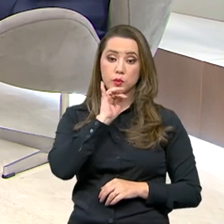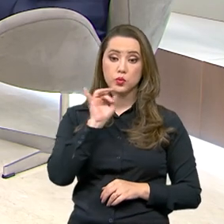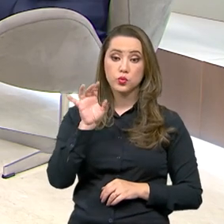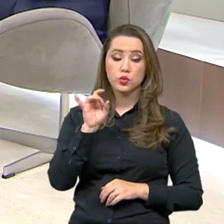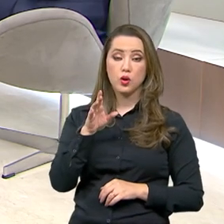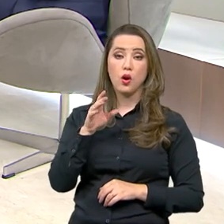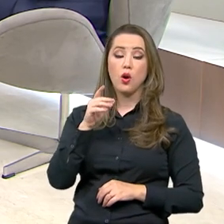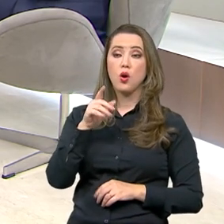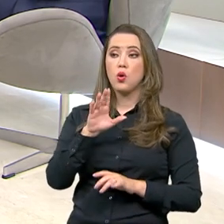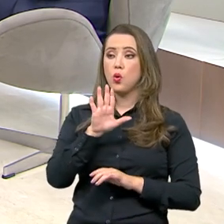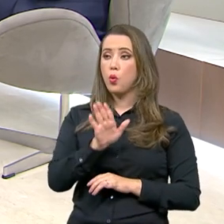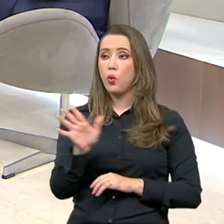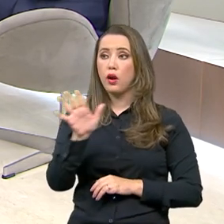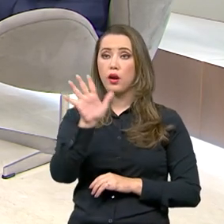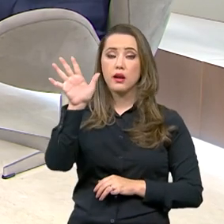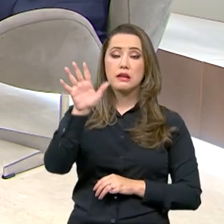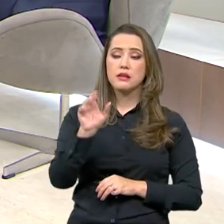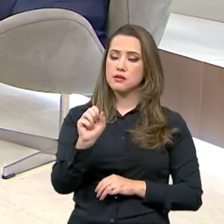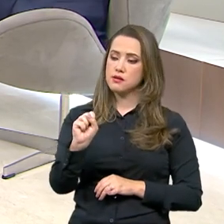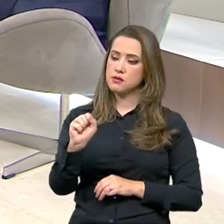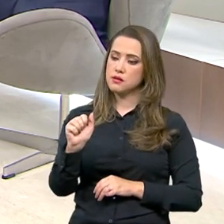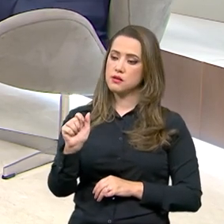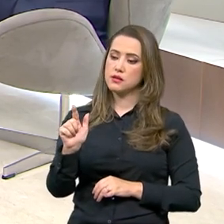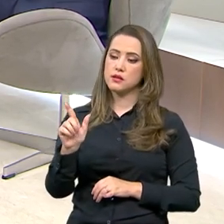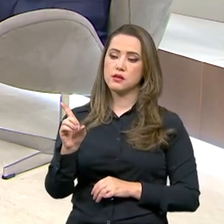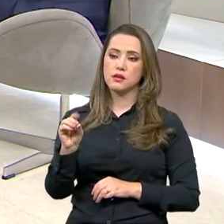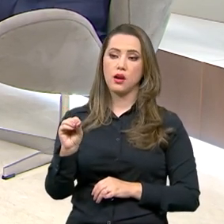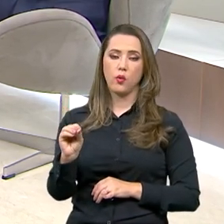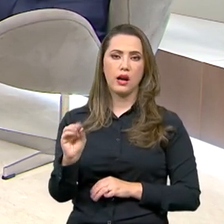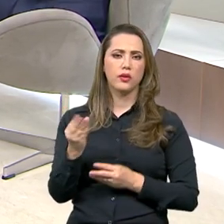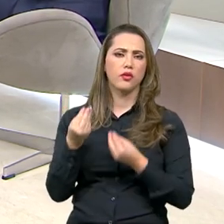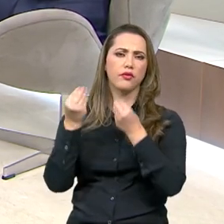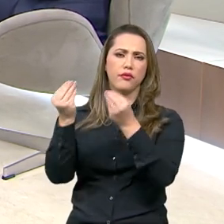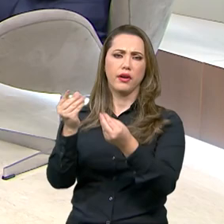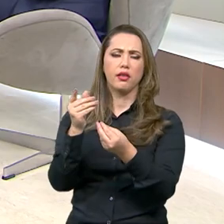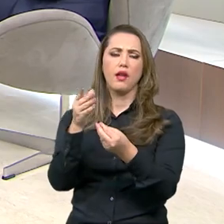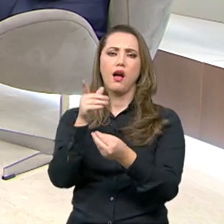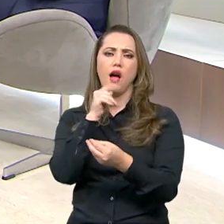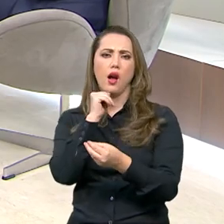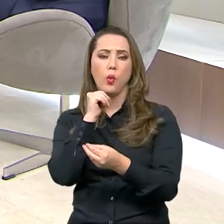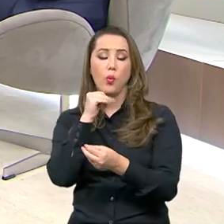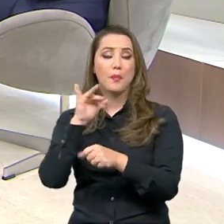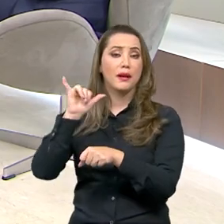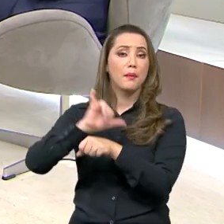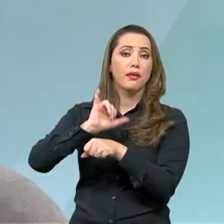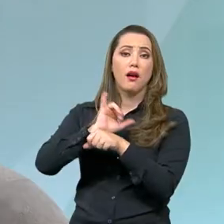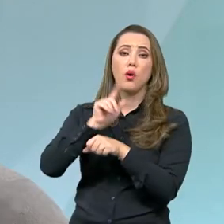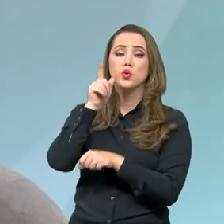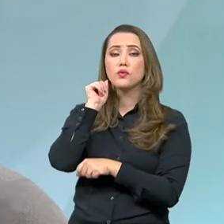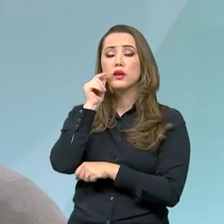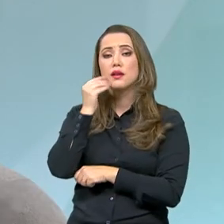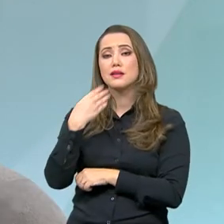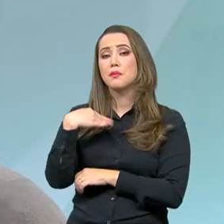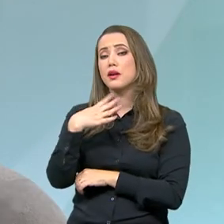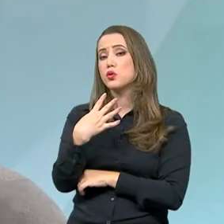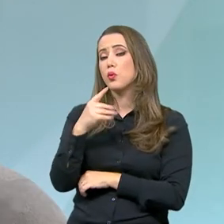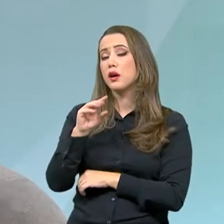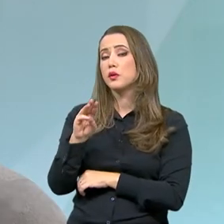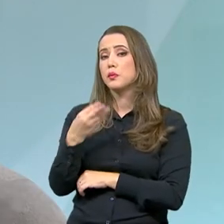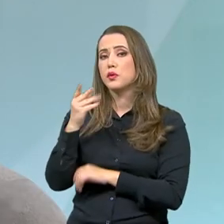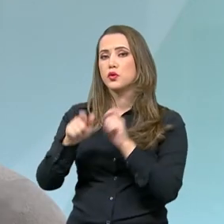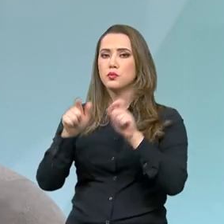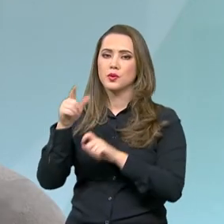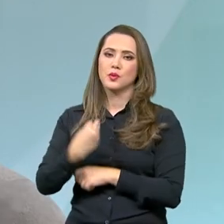ramal do Salgado vai beneficiar toda a região metropolitana de Fortaleza, mais de 4 milhões de pessoas. Então, é bastante gente que